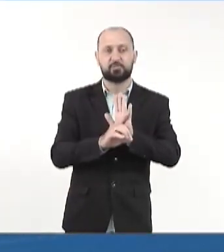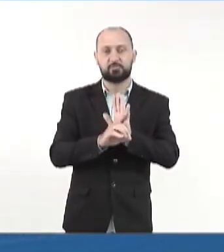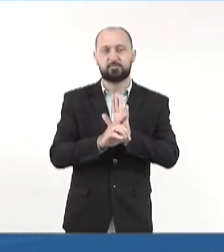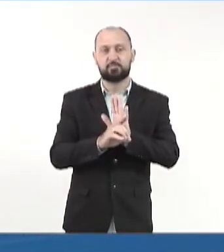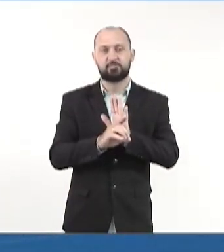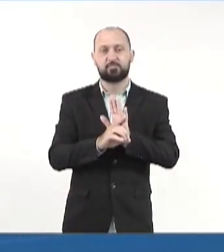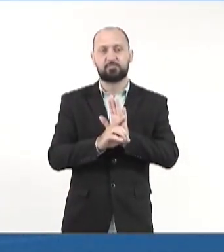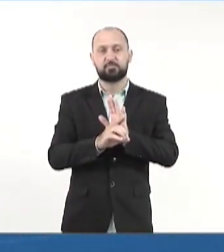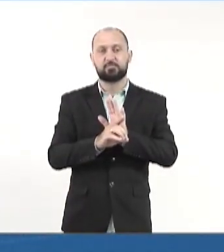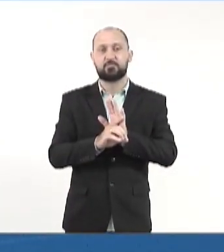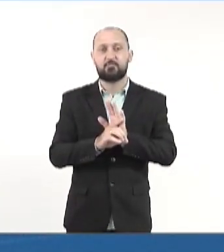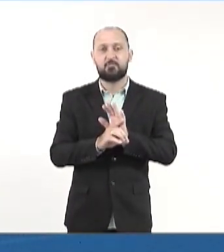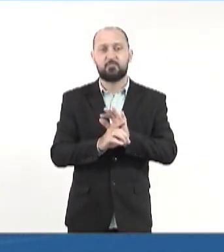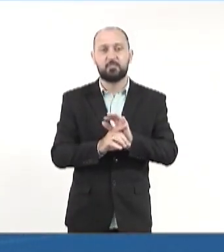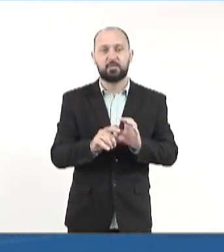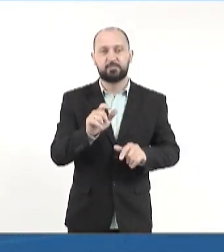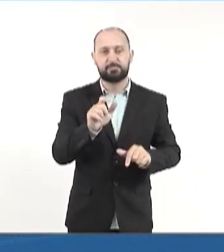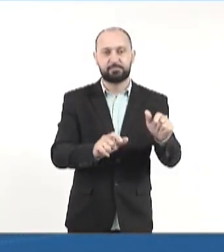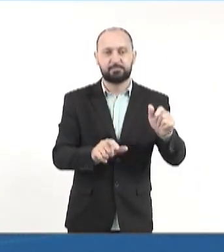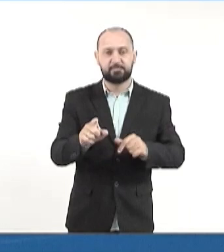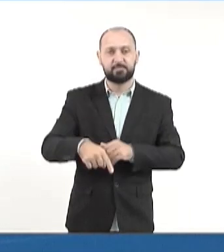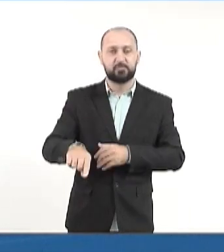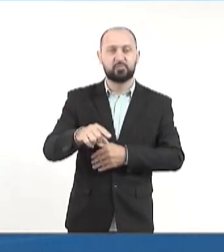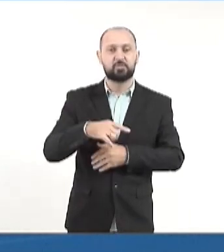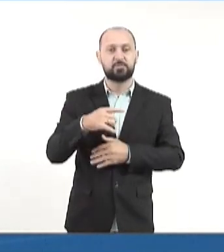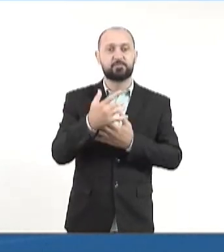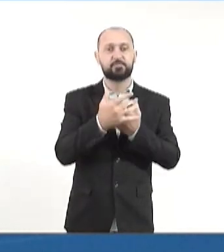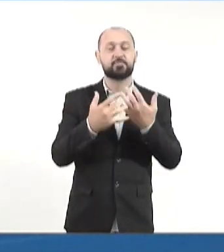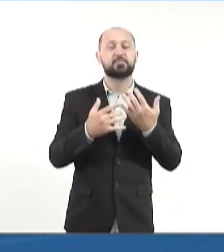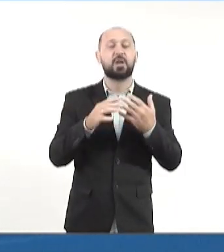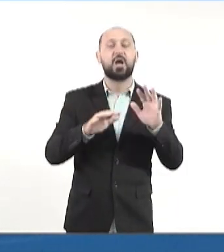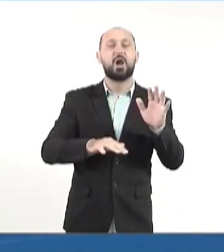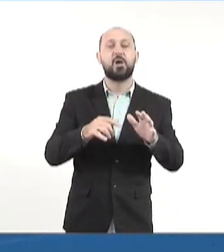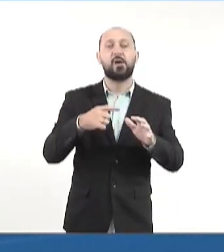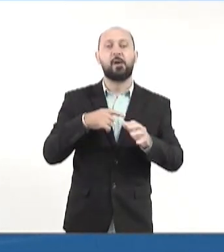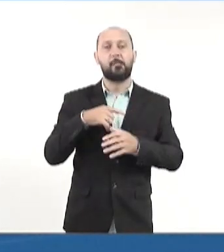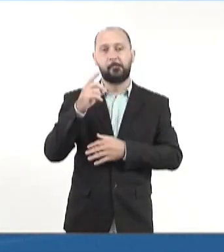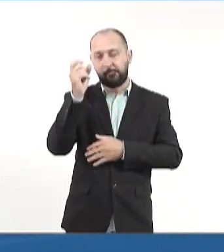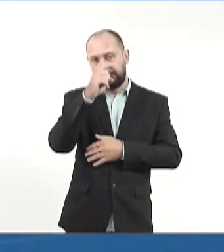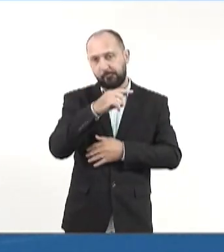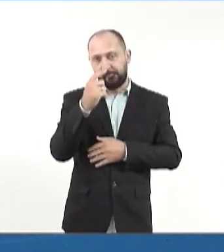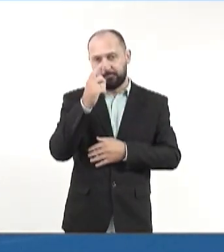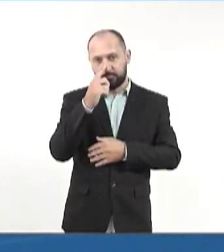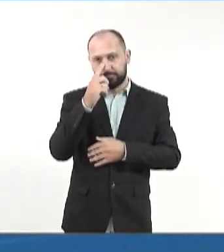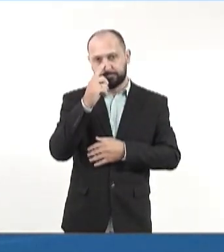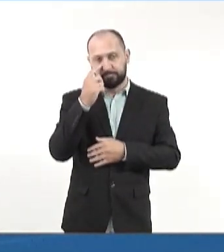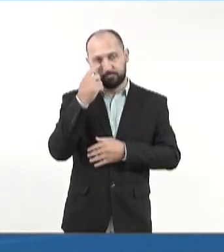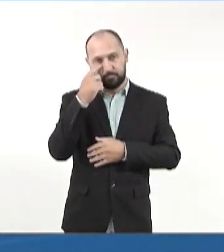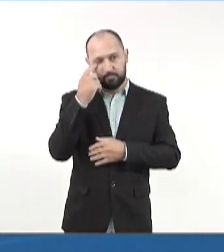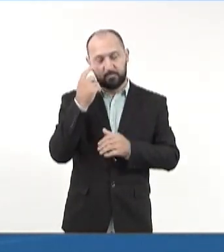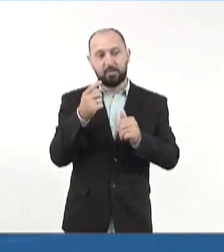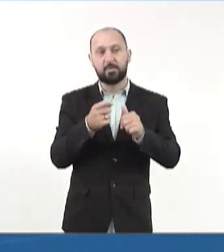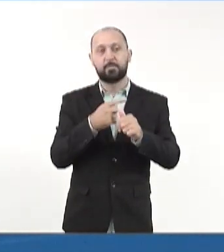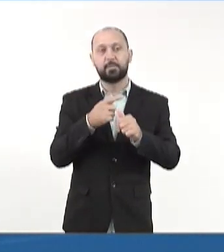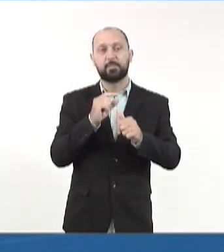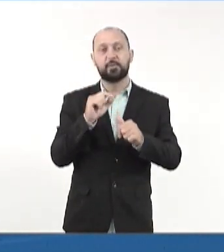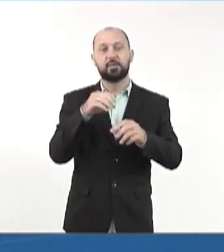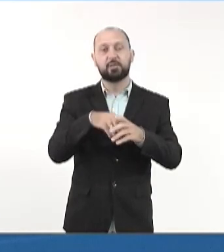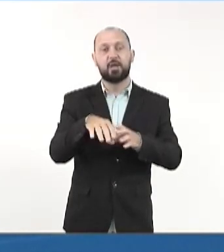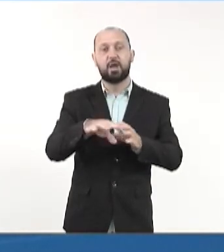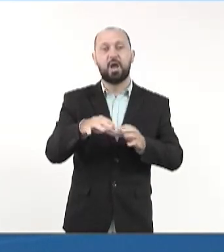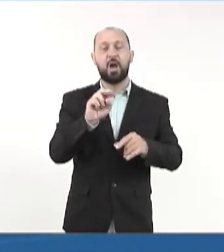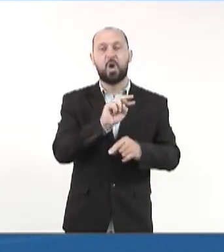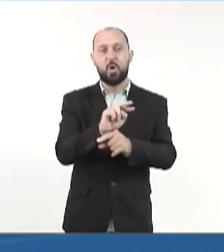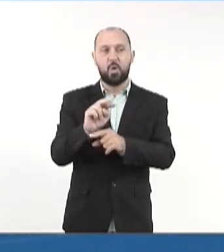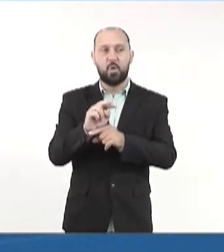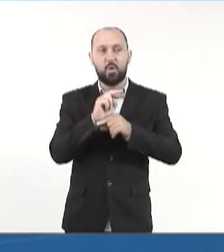direitos dessas pessoas deficientes que muitas vezes passam por dificuldade e é a mãe a primeira que está lá